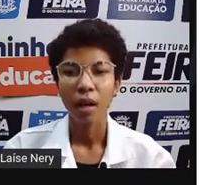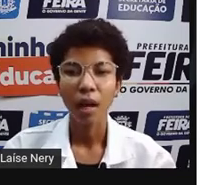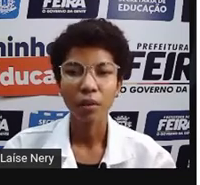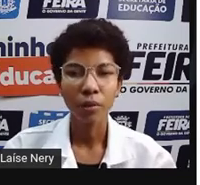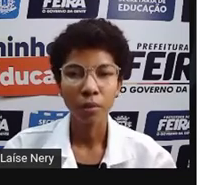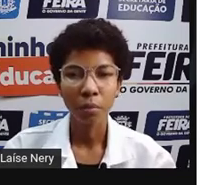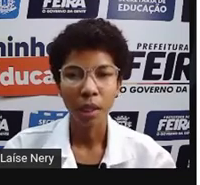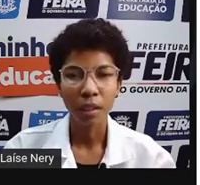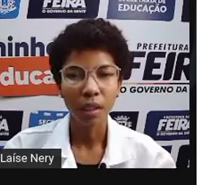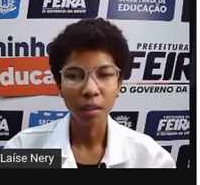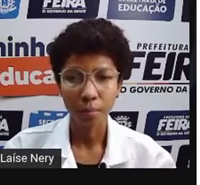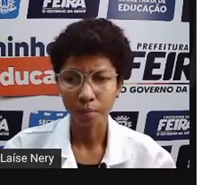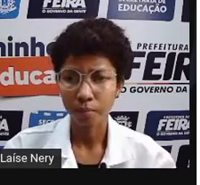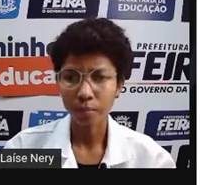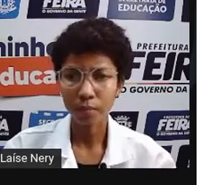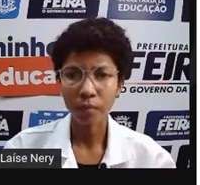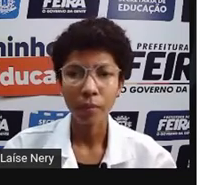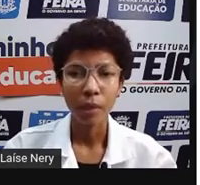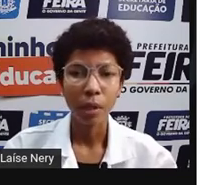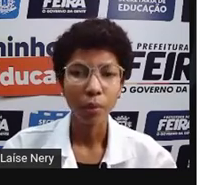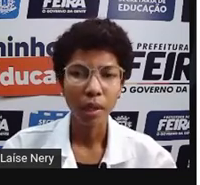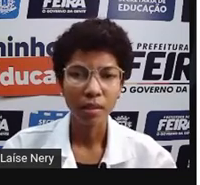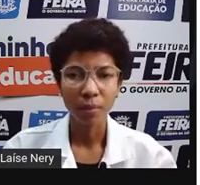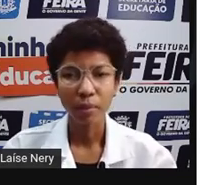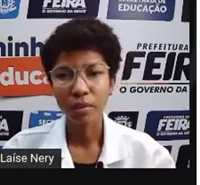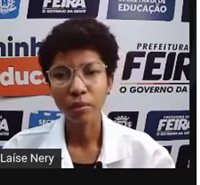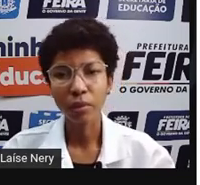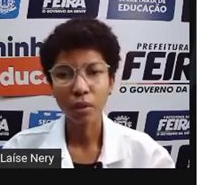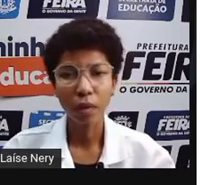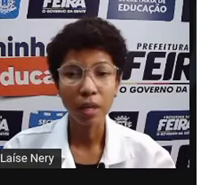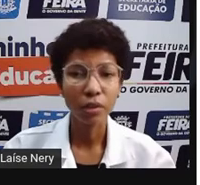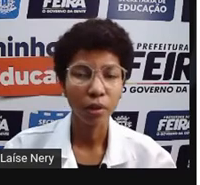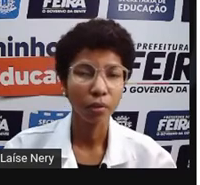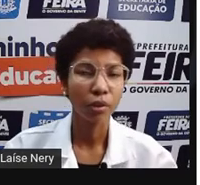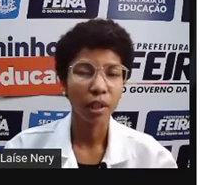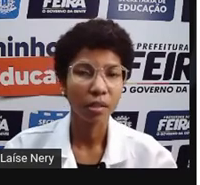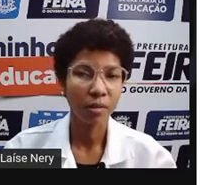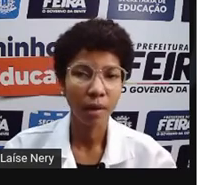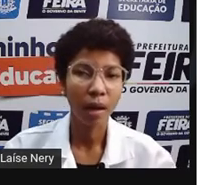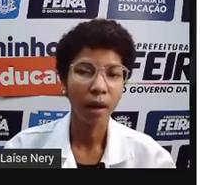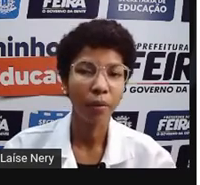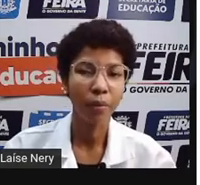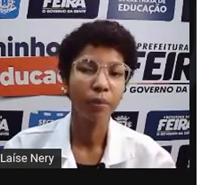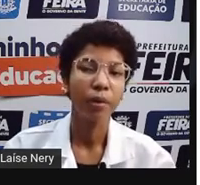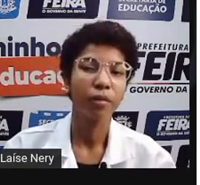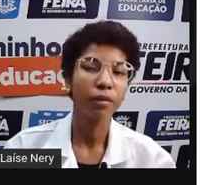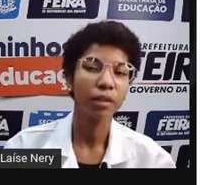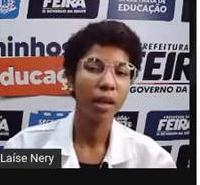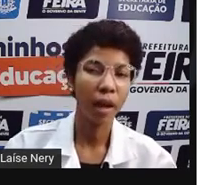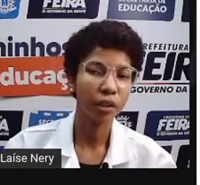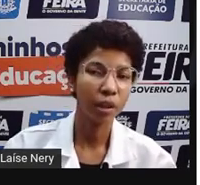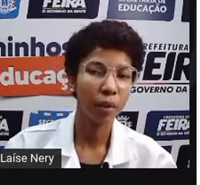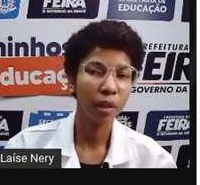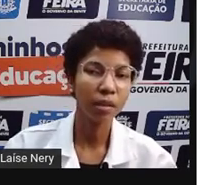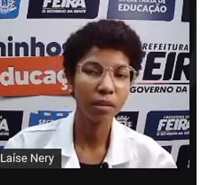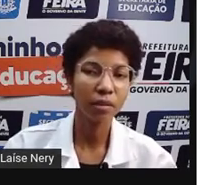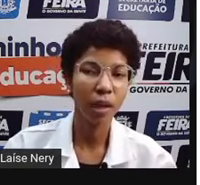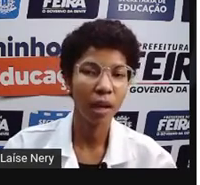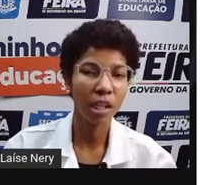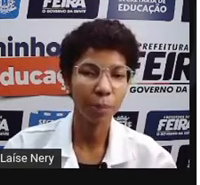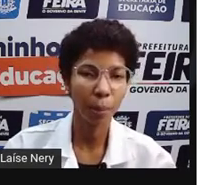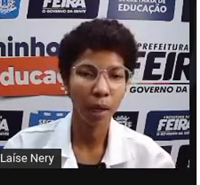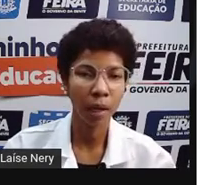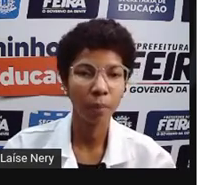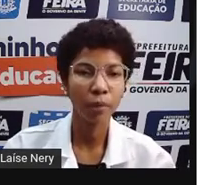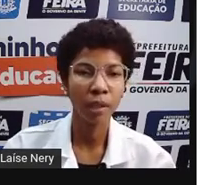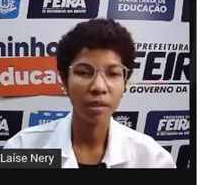A economia aqui, por exemplo, se um kilowatt-hora custasse um real, você ia gastar 45